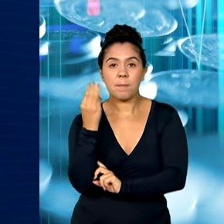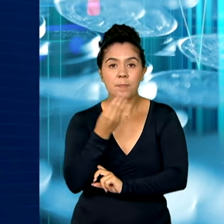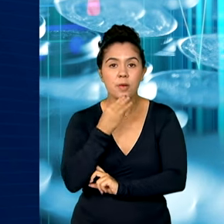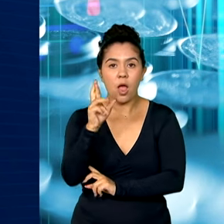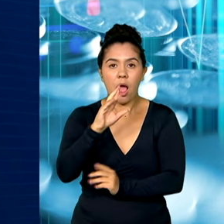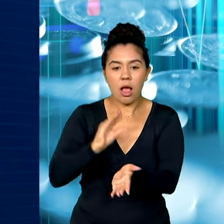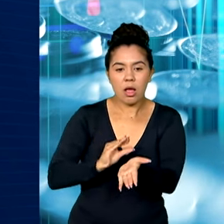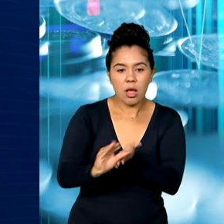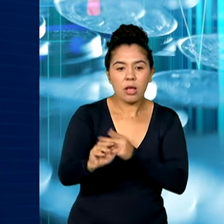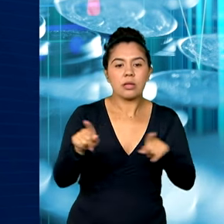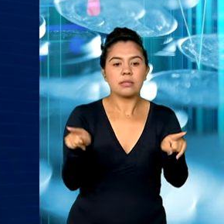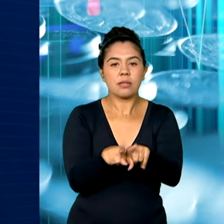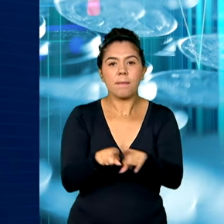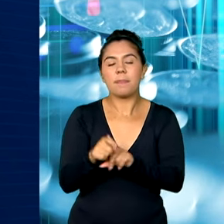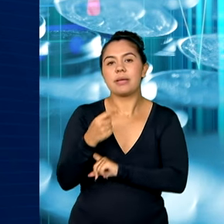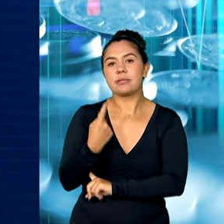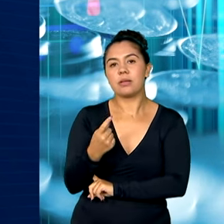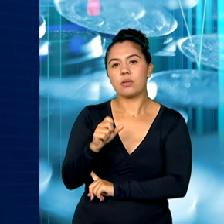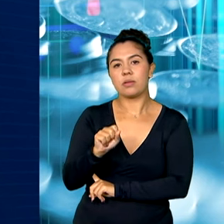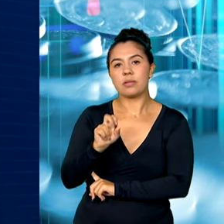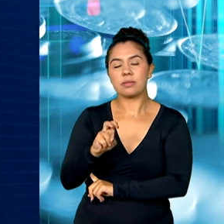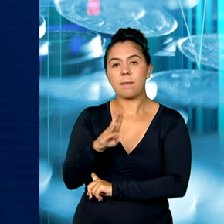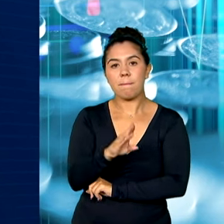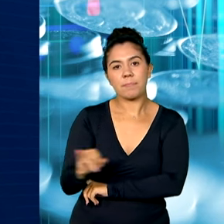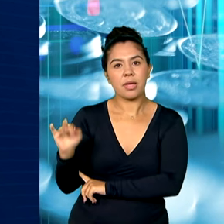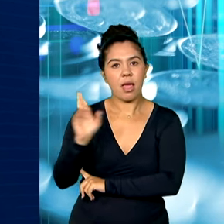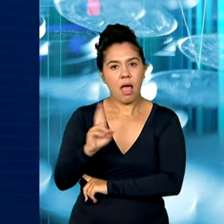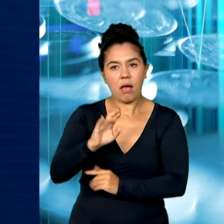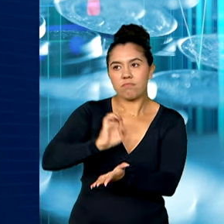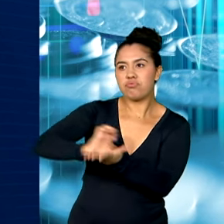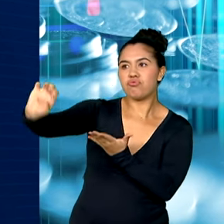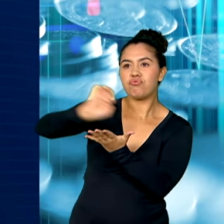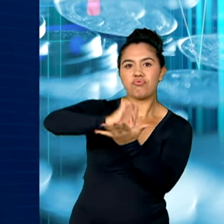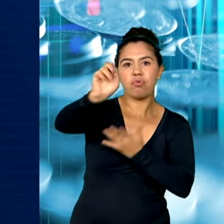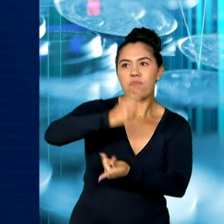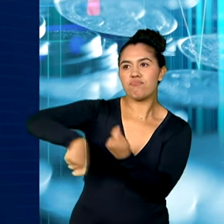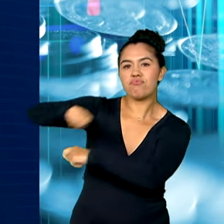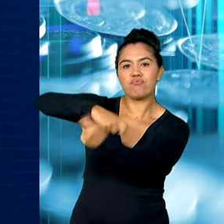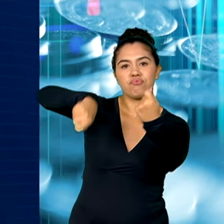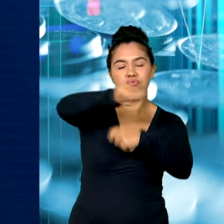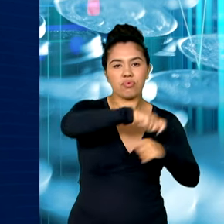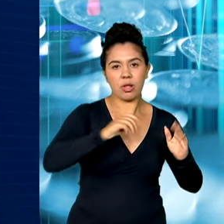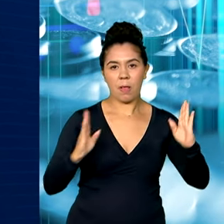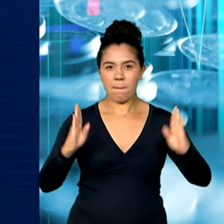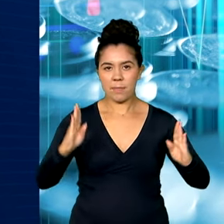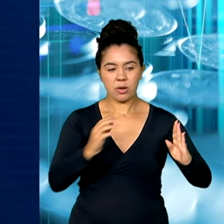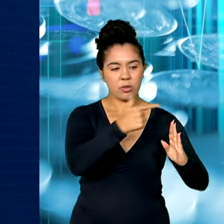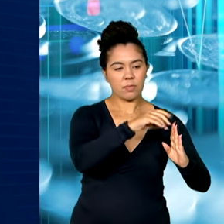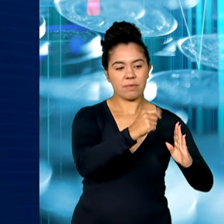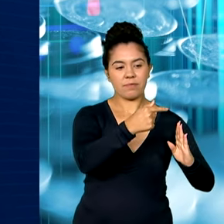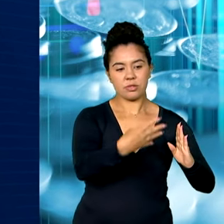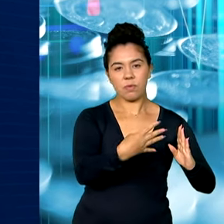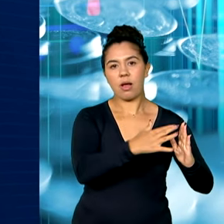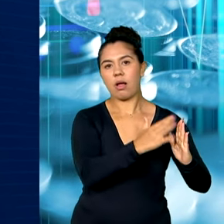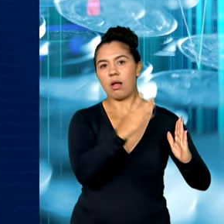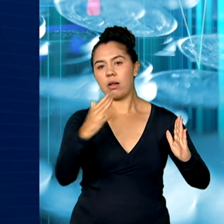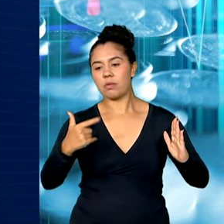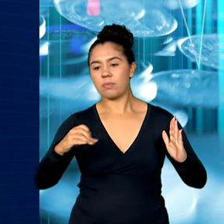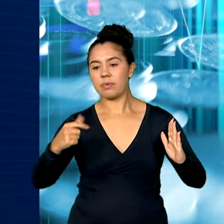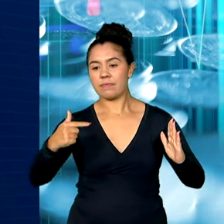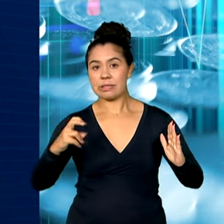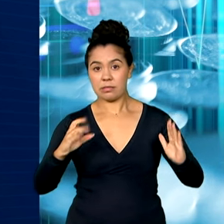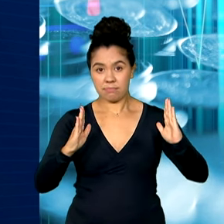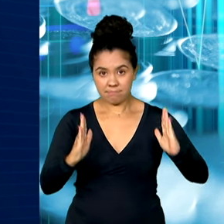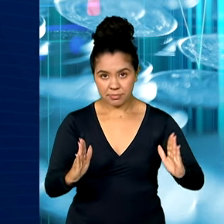de gerar 185 bilhões em exportações entre 2024 e 2025. Para o